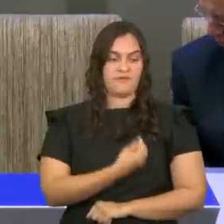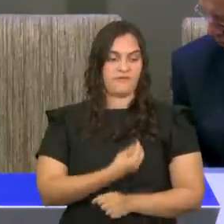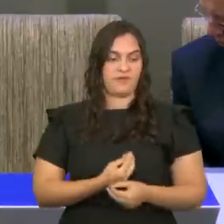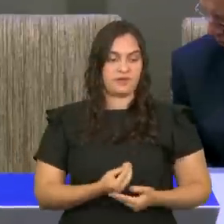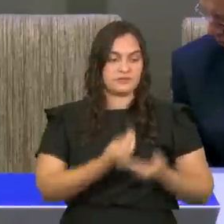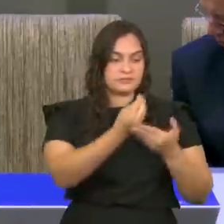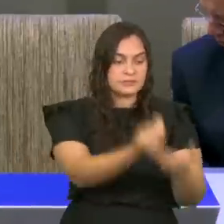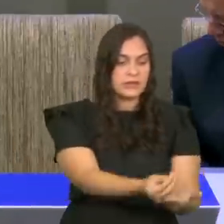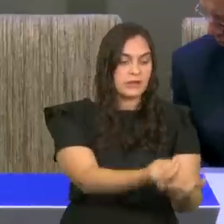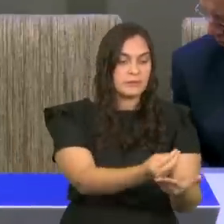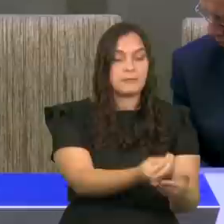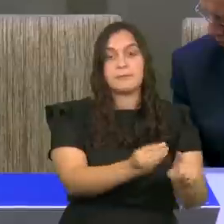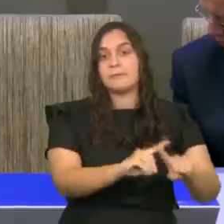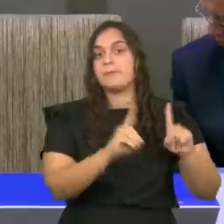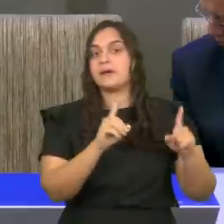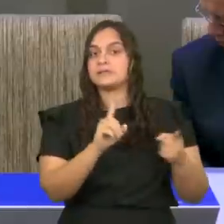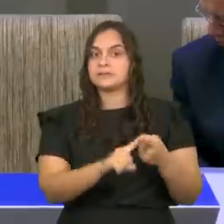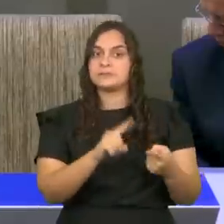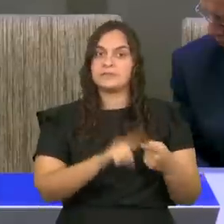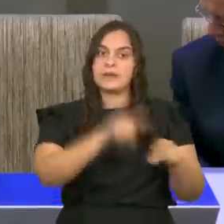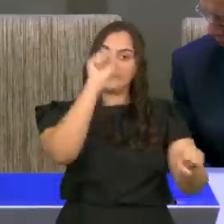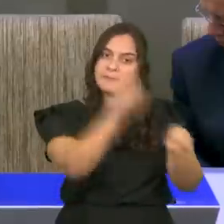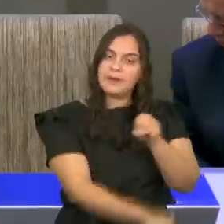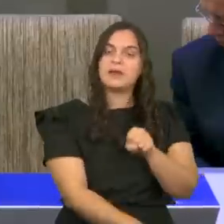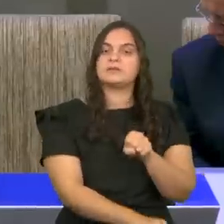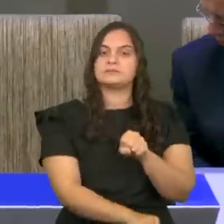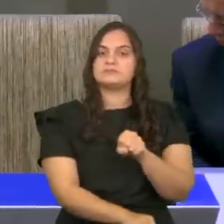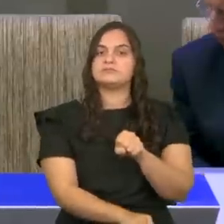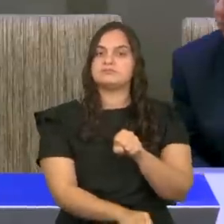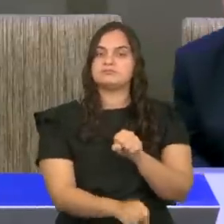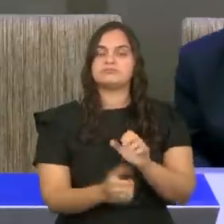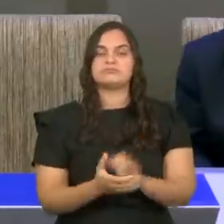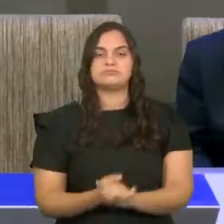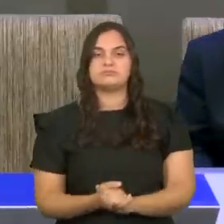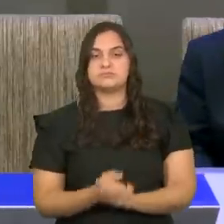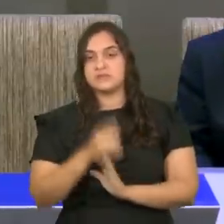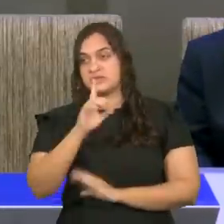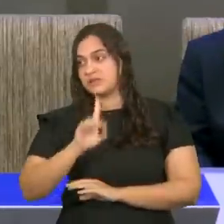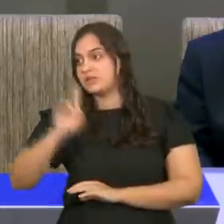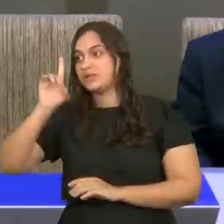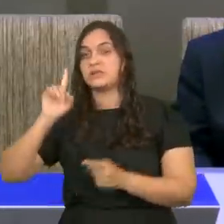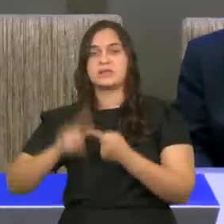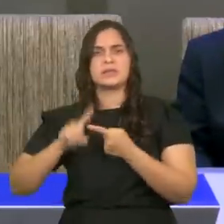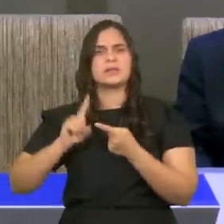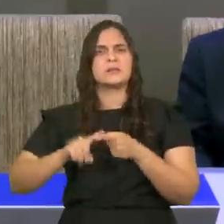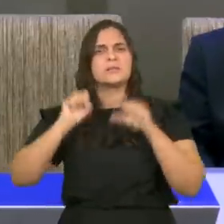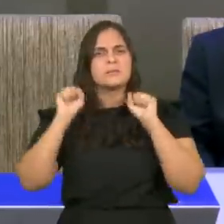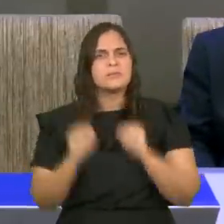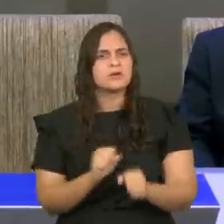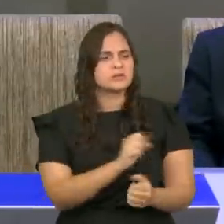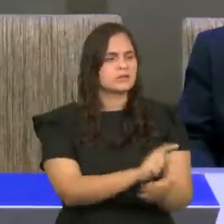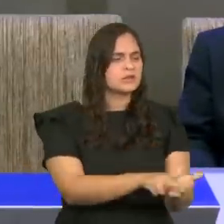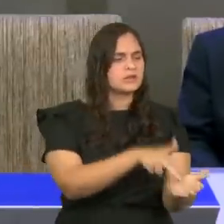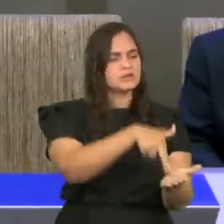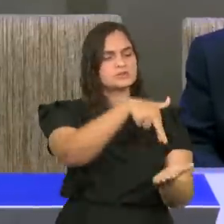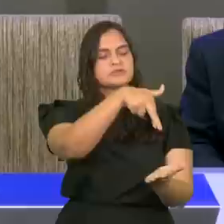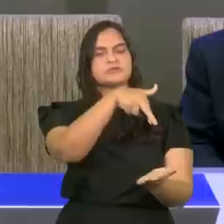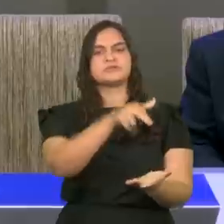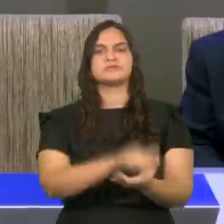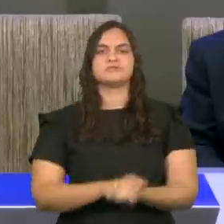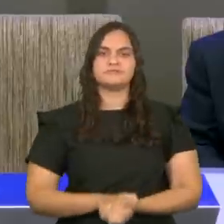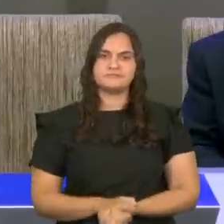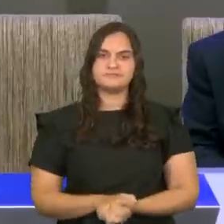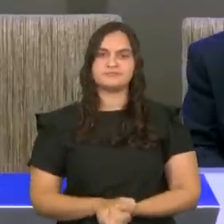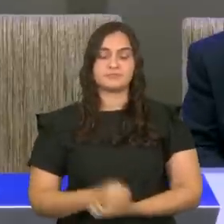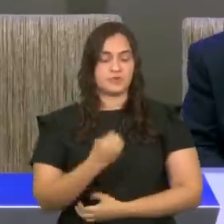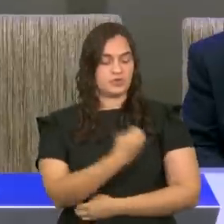dá, faz descer a sepultura e faz subir dela. Aleluia! Em